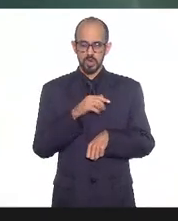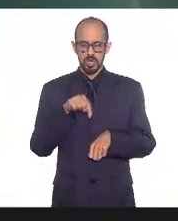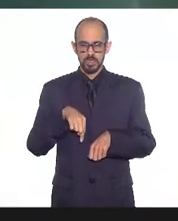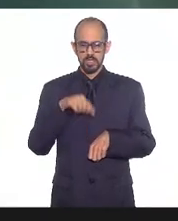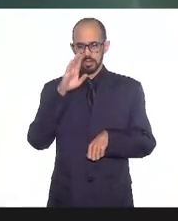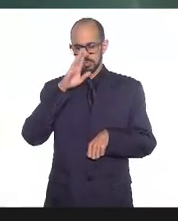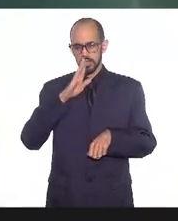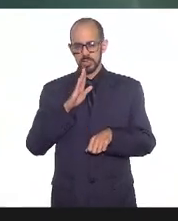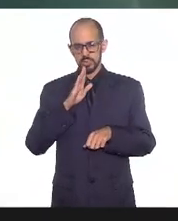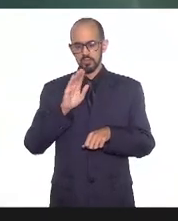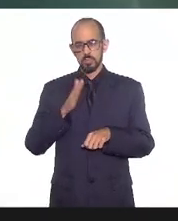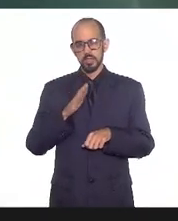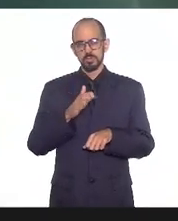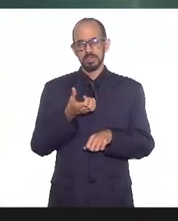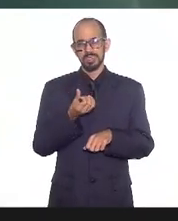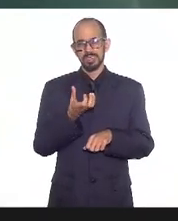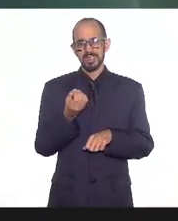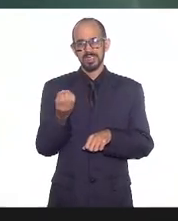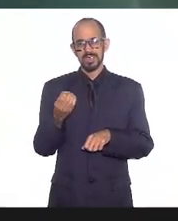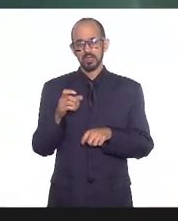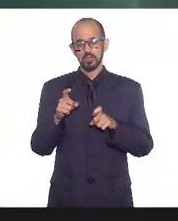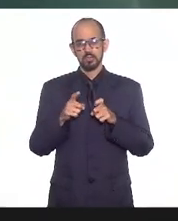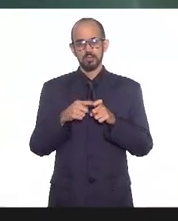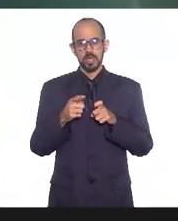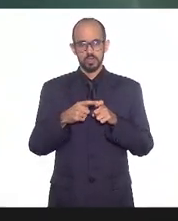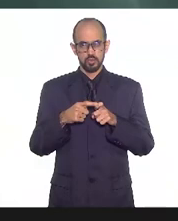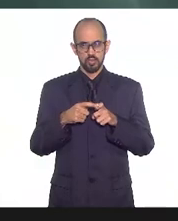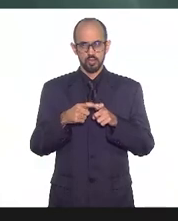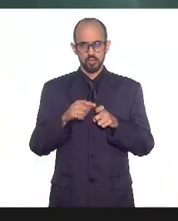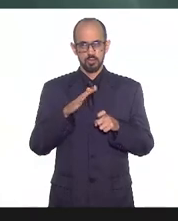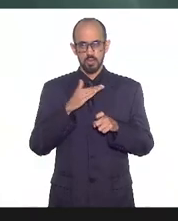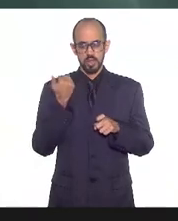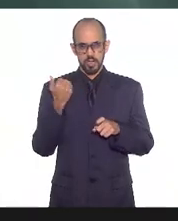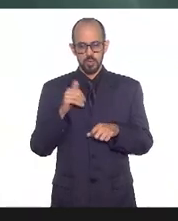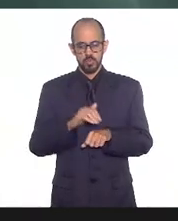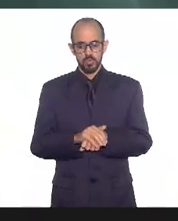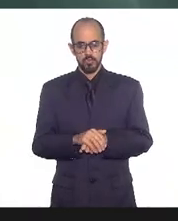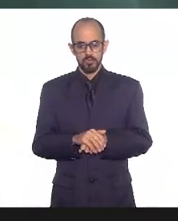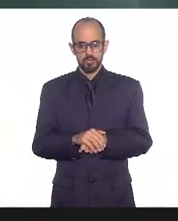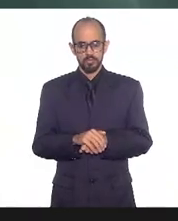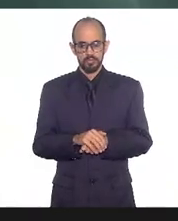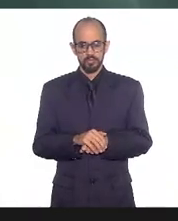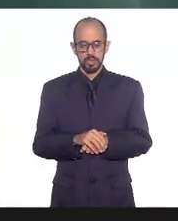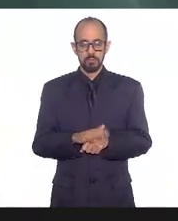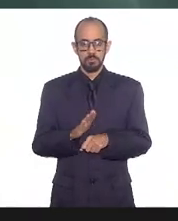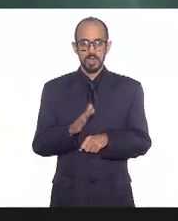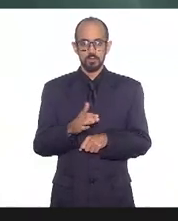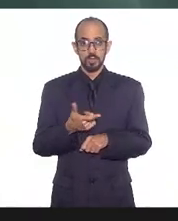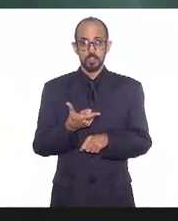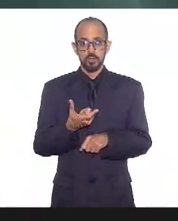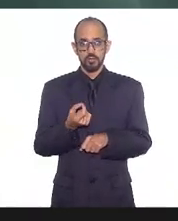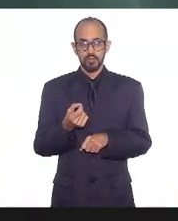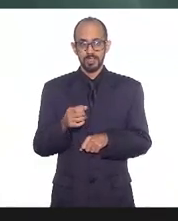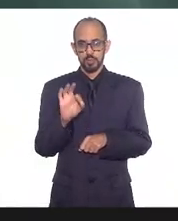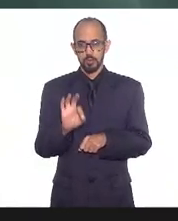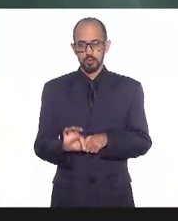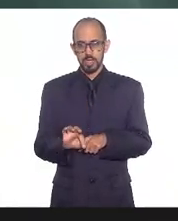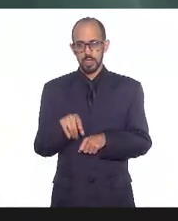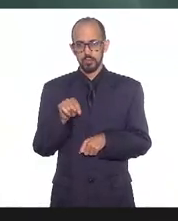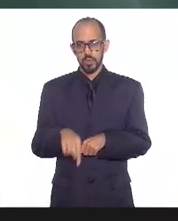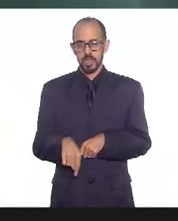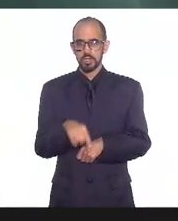perto de 600 médicos que morreram desses 600 médicos que morreram um quinto deles morreu aqui no Rio de Janeiro